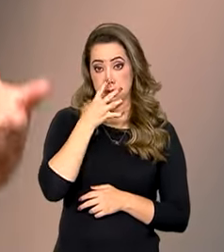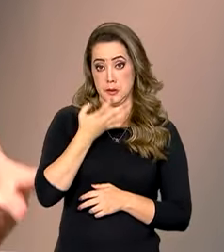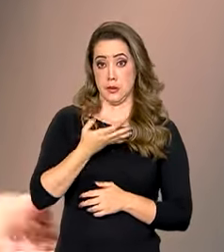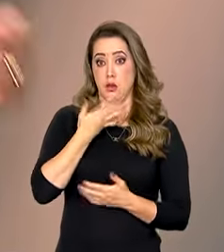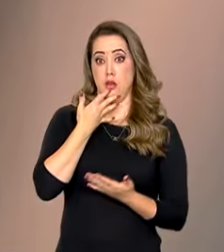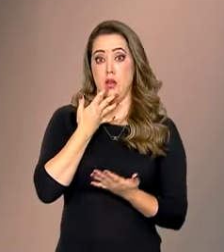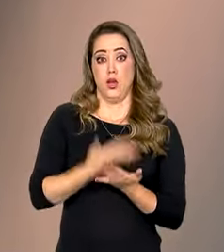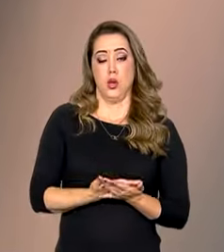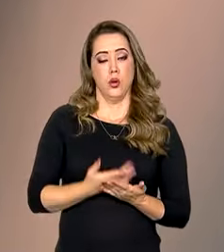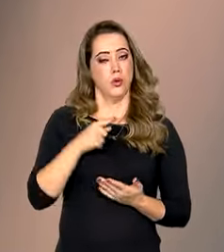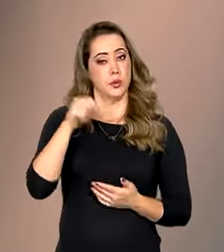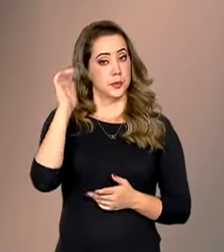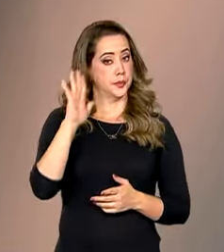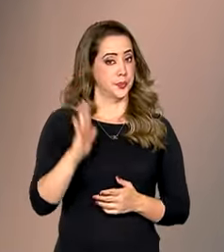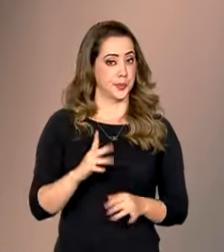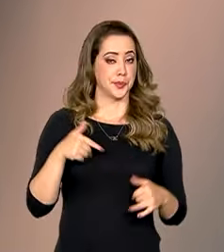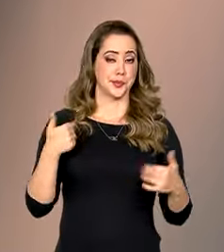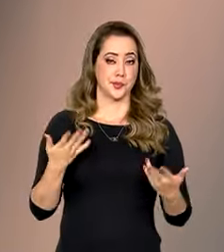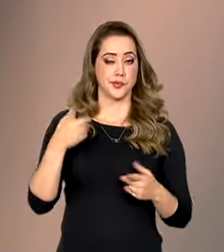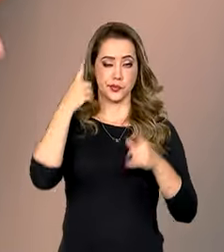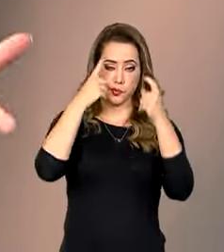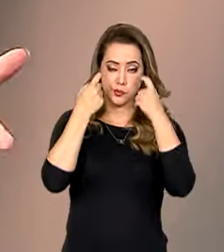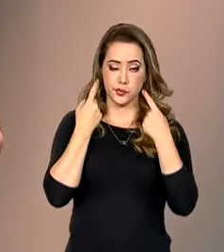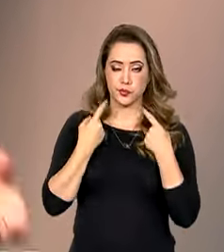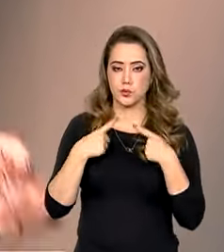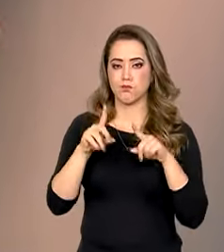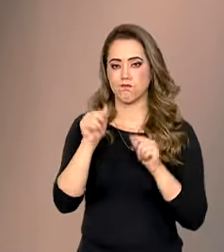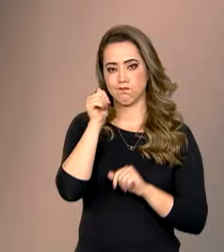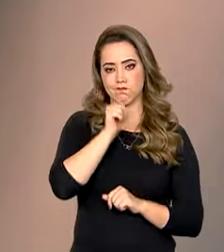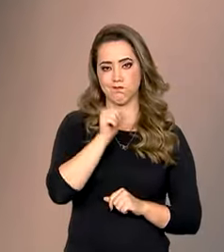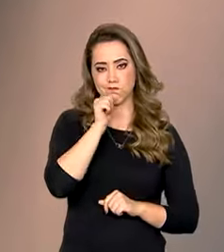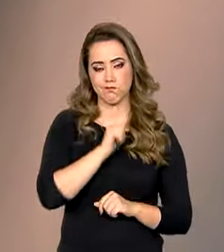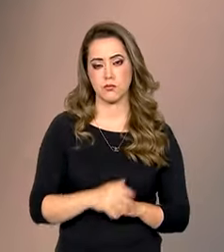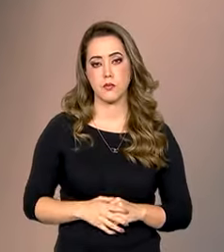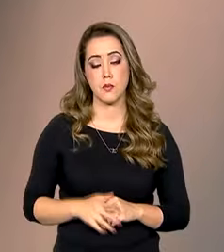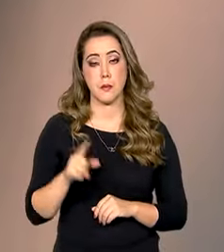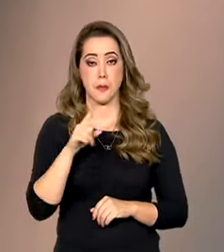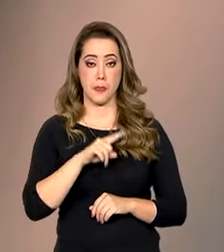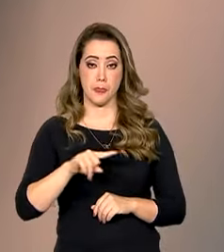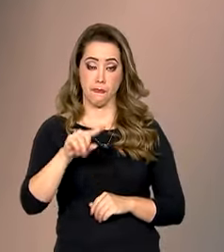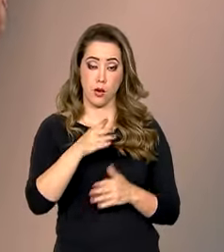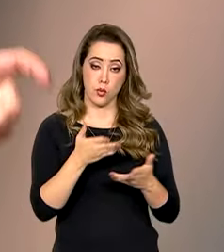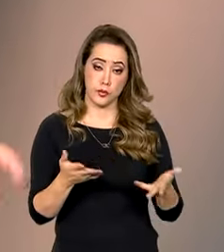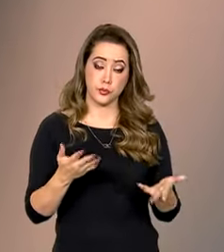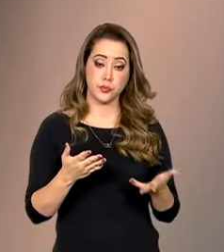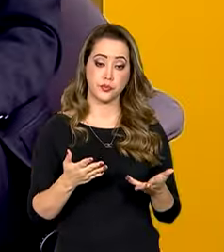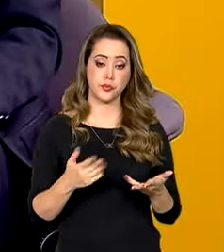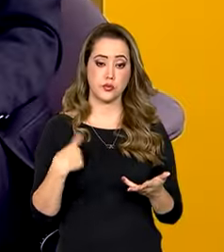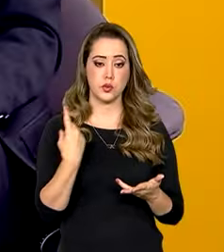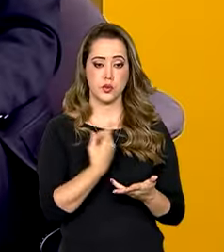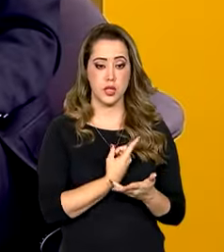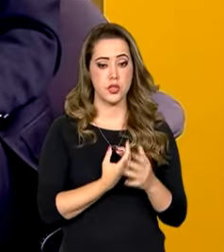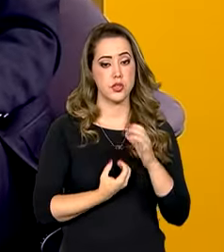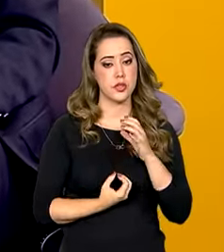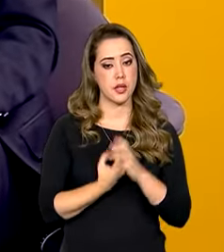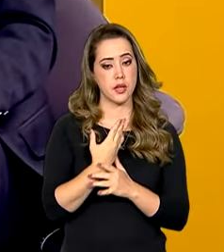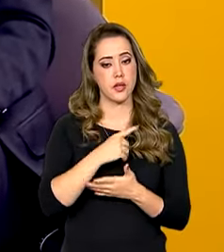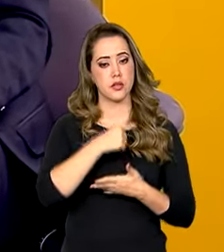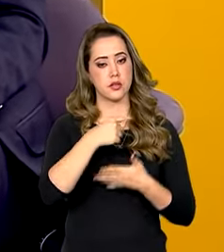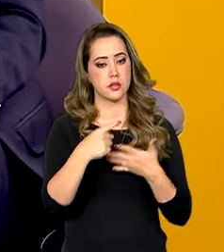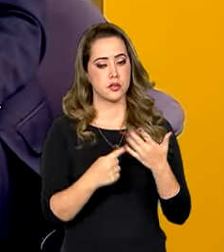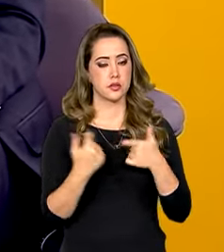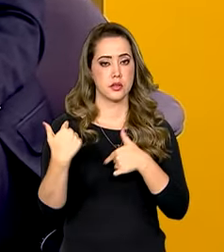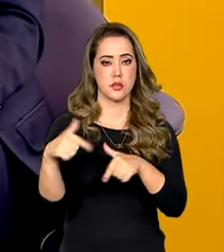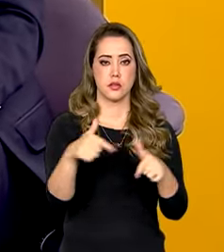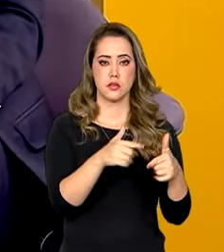estarrecedores no Brasil de violência contra a mulher. Neste sentido, nós estamos construindo algumas